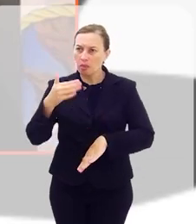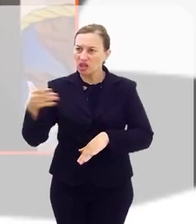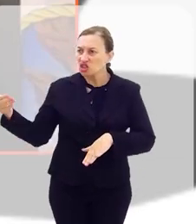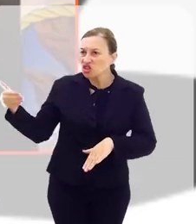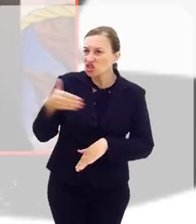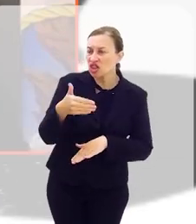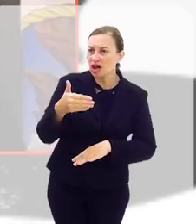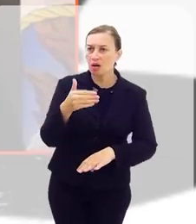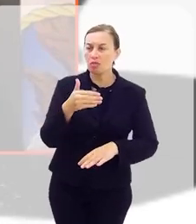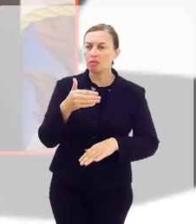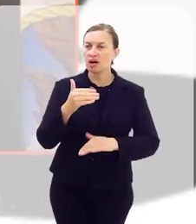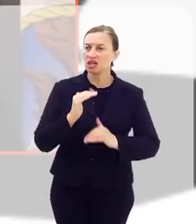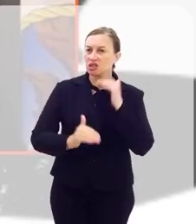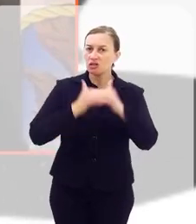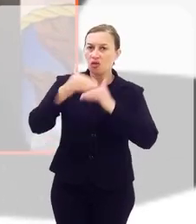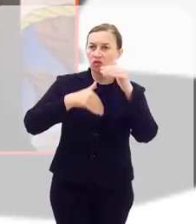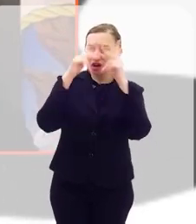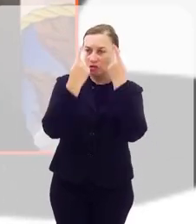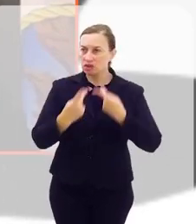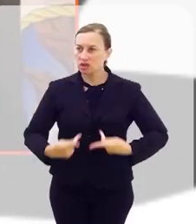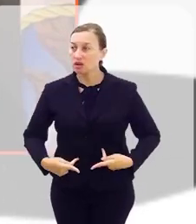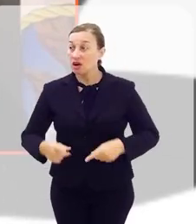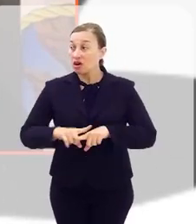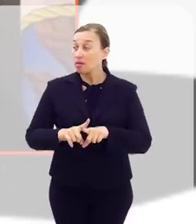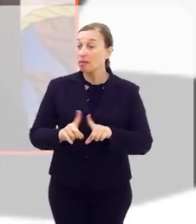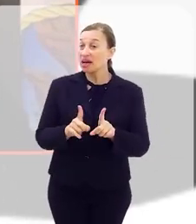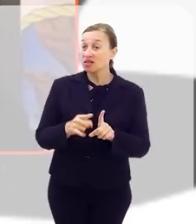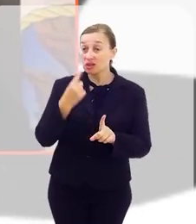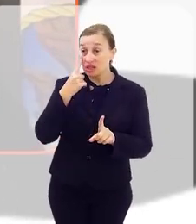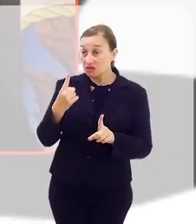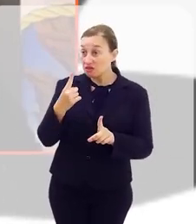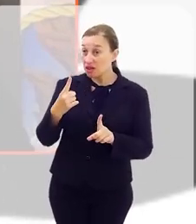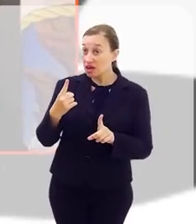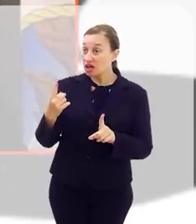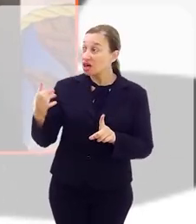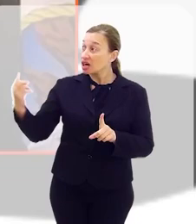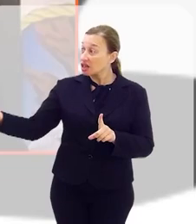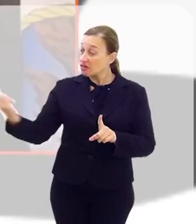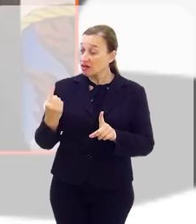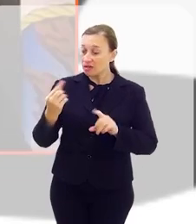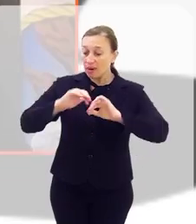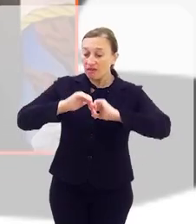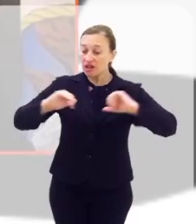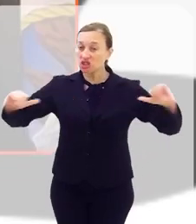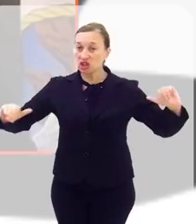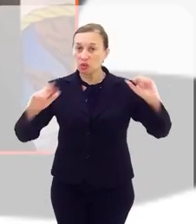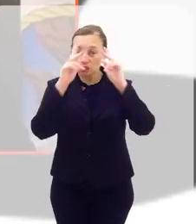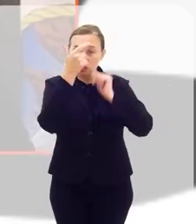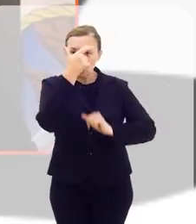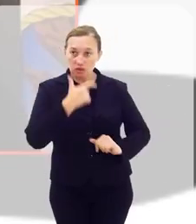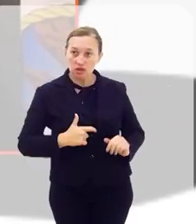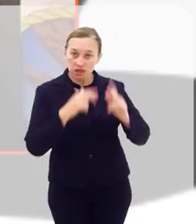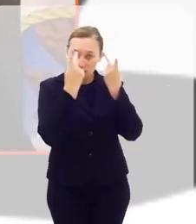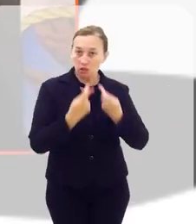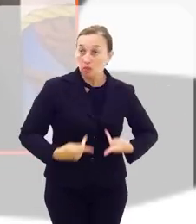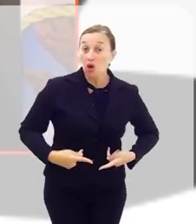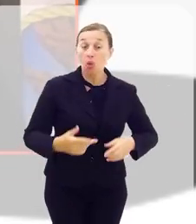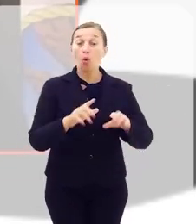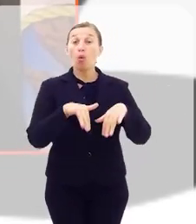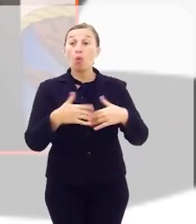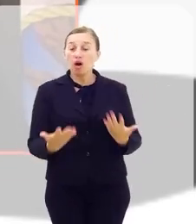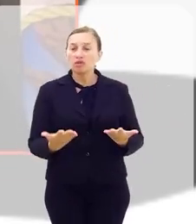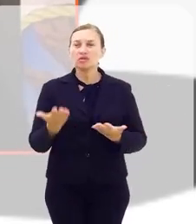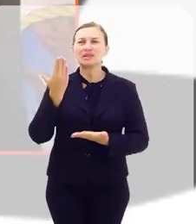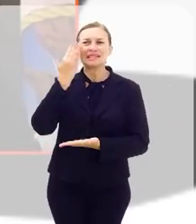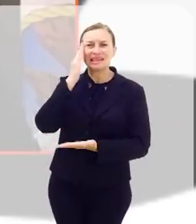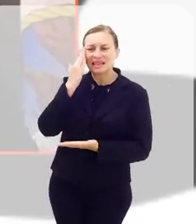ela veio para avançar a vida humana, mas ao mesmo tempo vem afastar os seres humanos. Então, quando nós procuramos